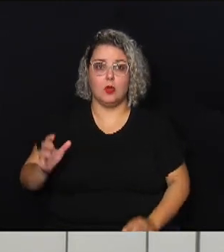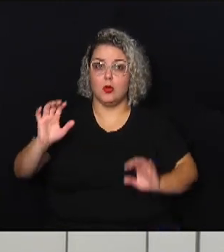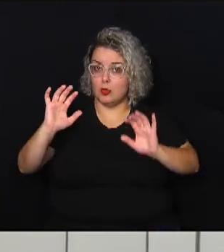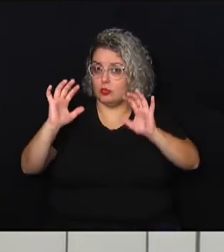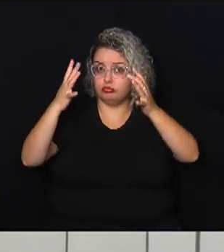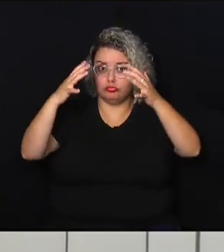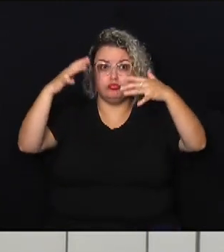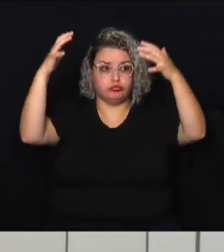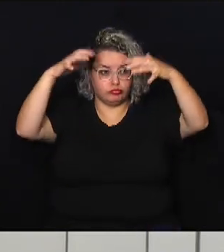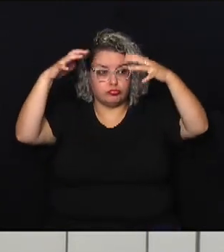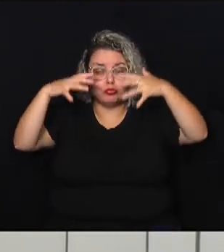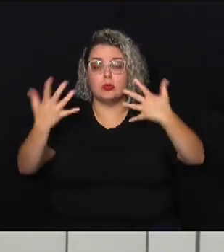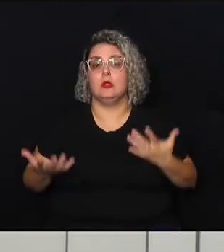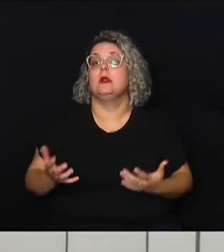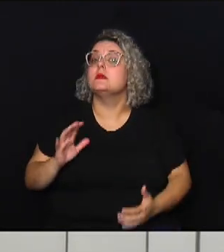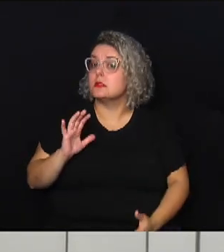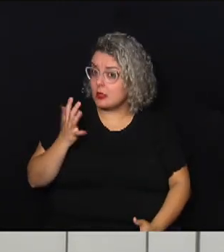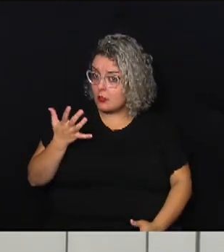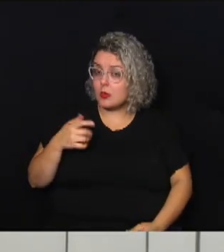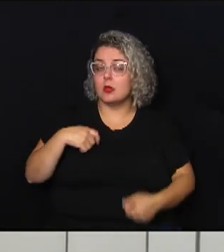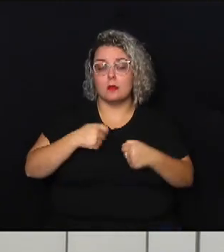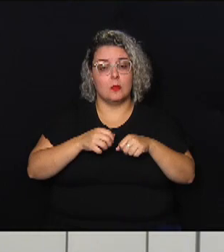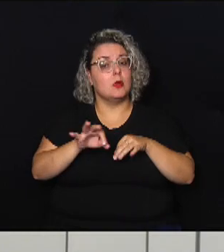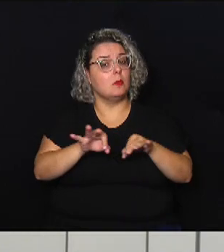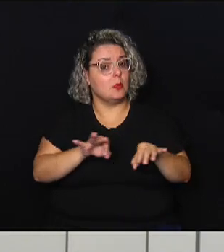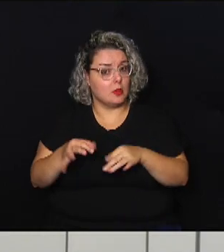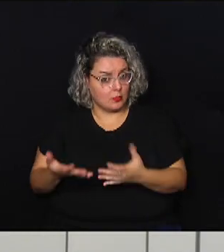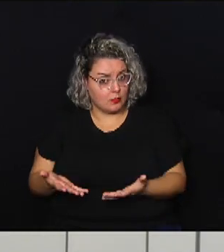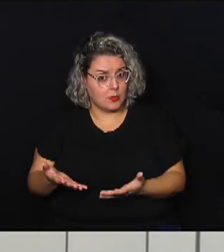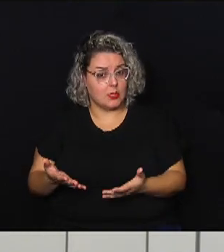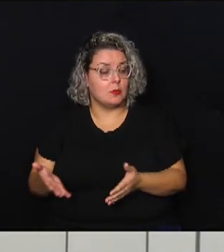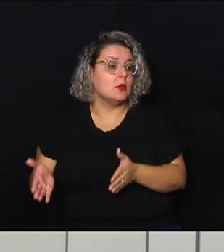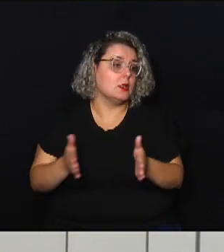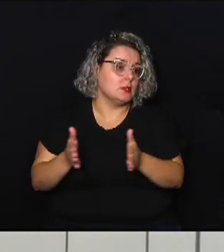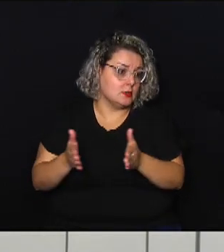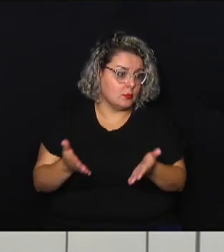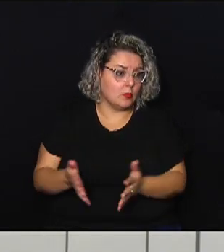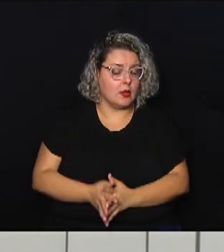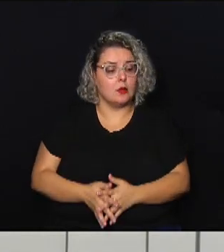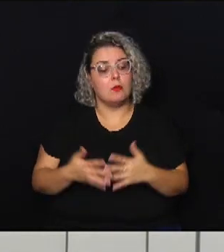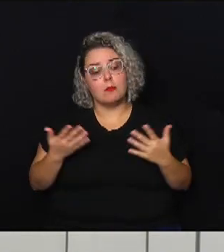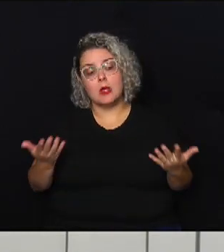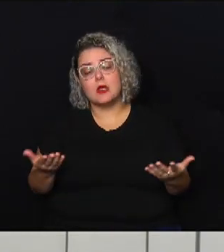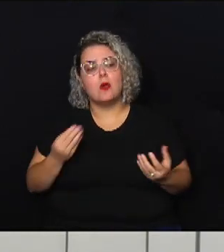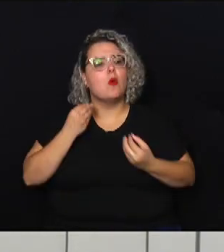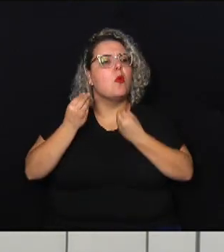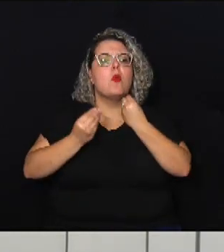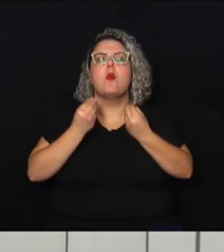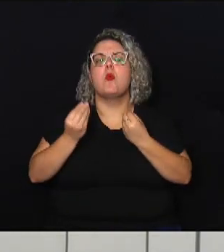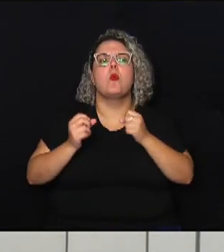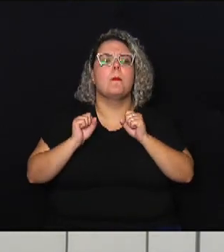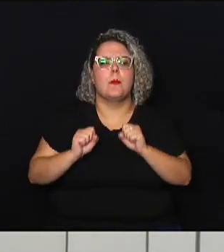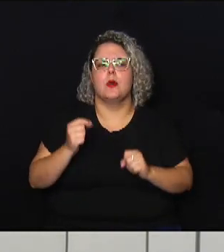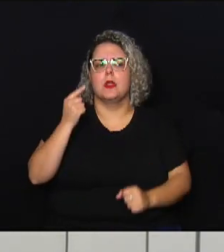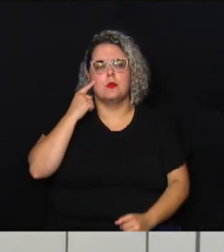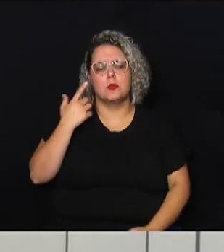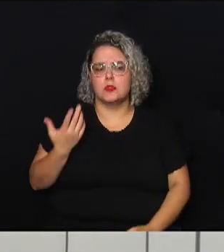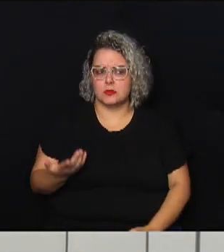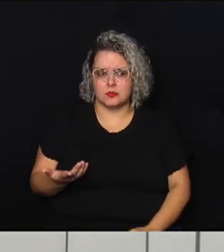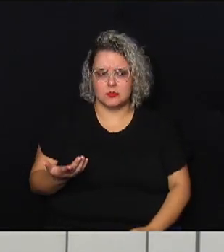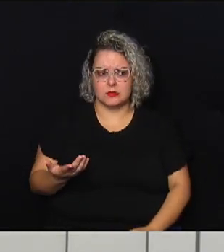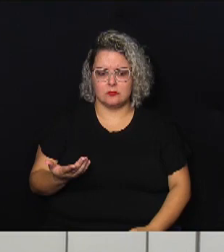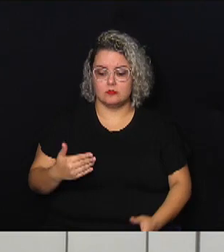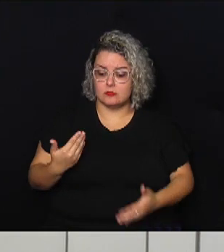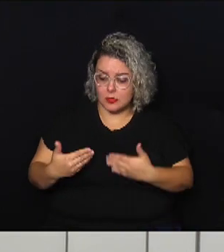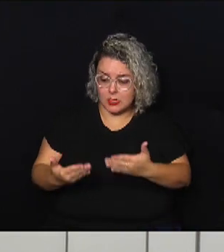acontecendo e precisamos estar preparados para isso. Mas como a gente pode pensar, a partir